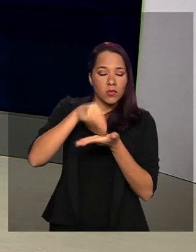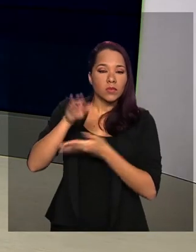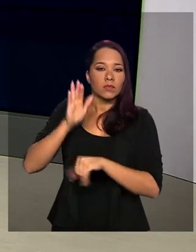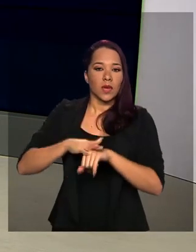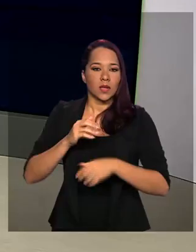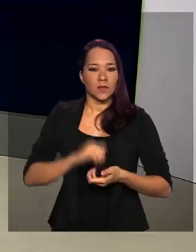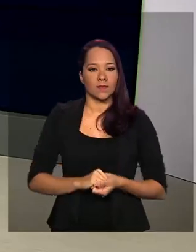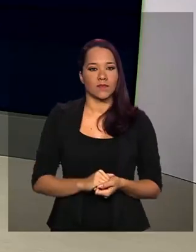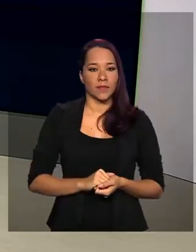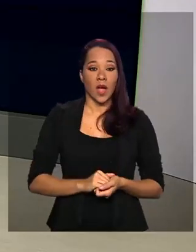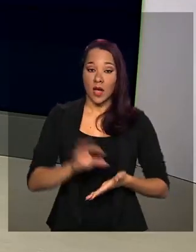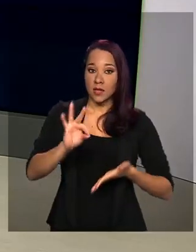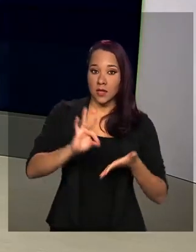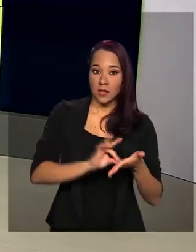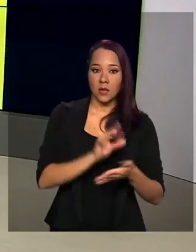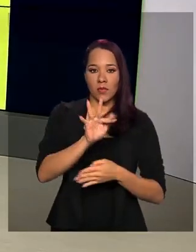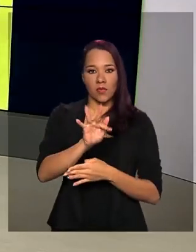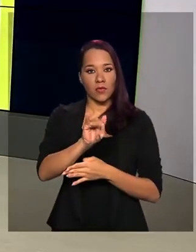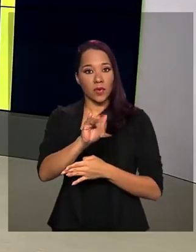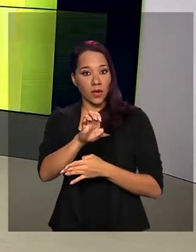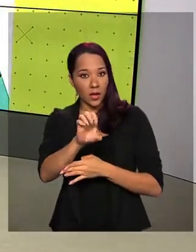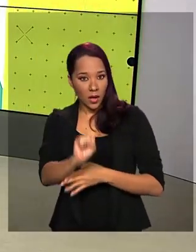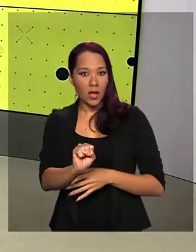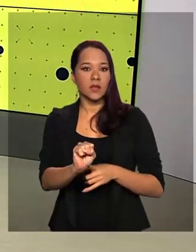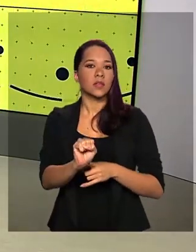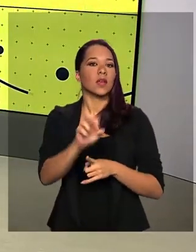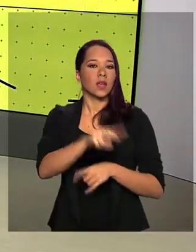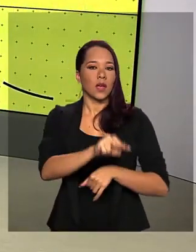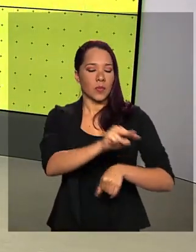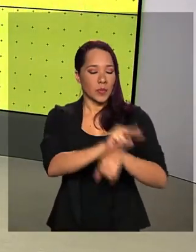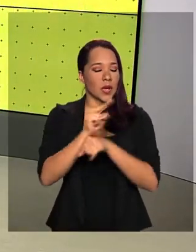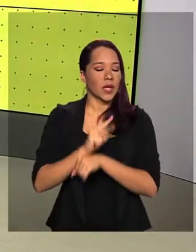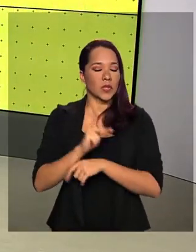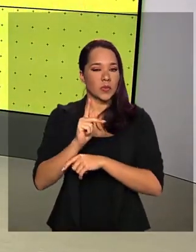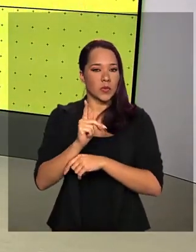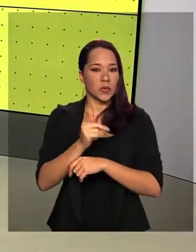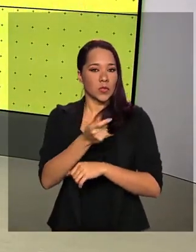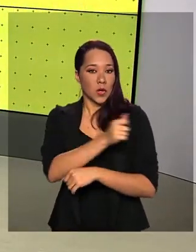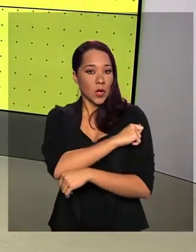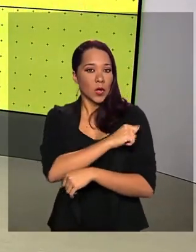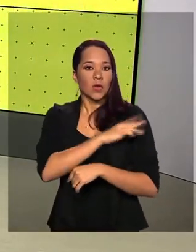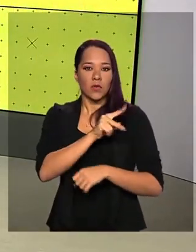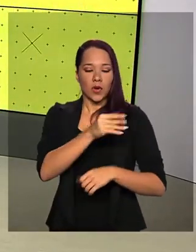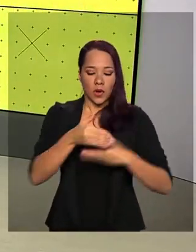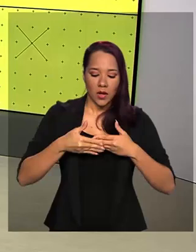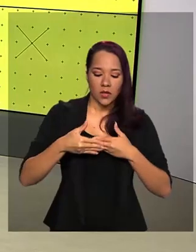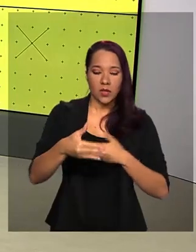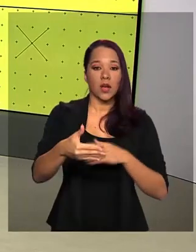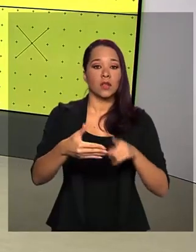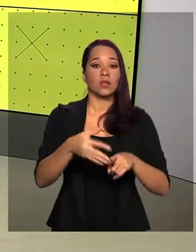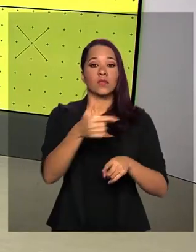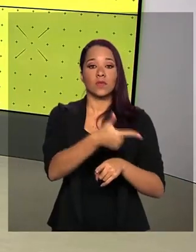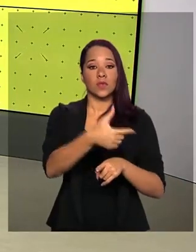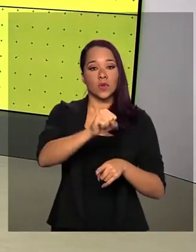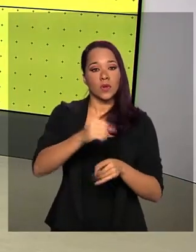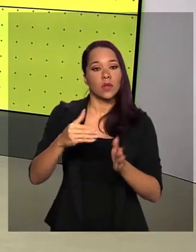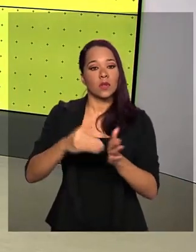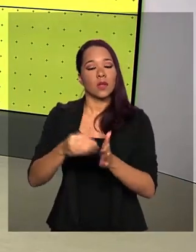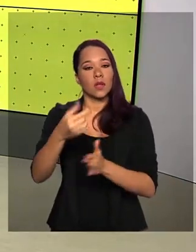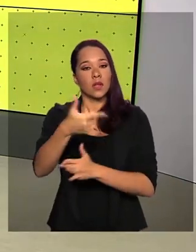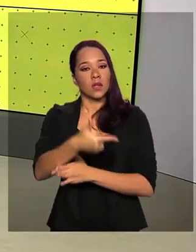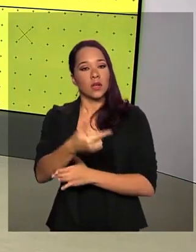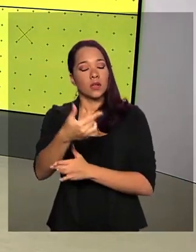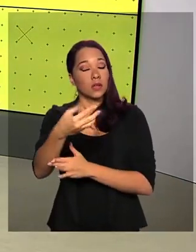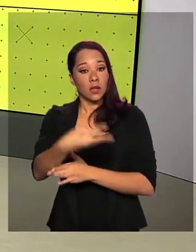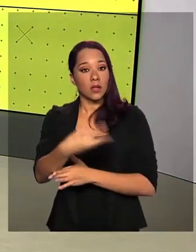As inscrições para o FIES, Fundo de Financiamento Estudantil, foram adiadas para o período que vai de 28 a 31